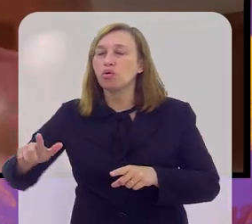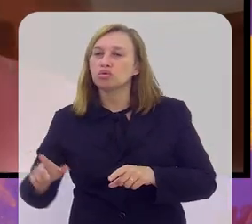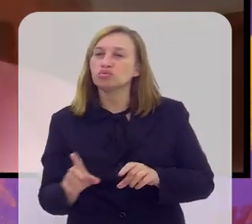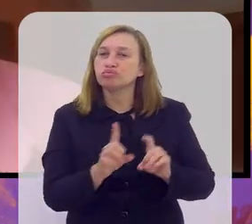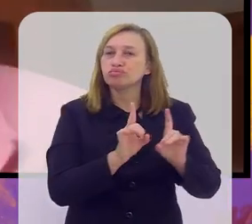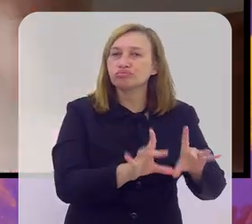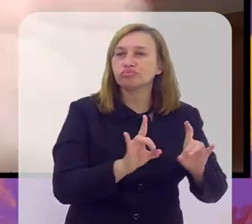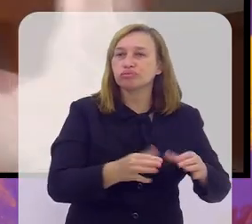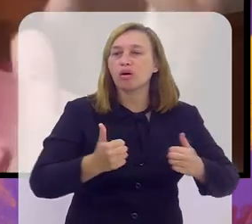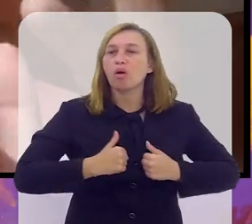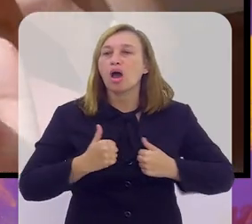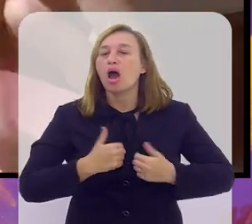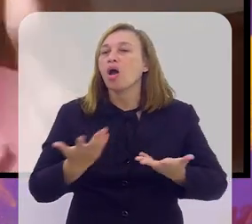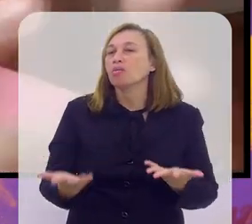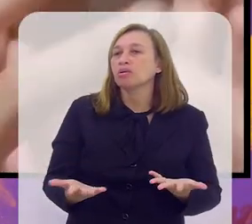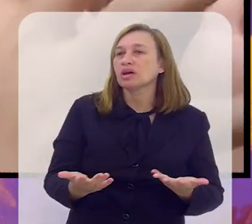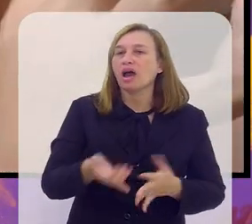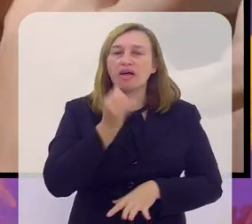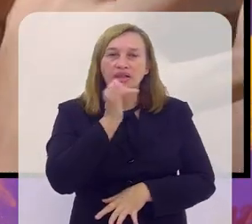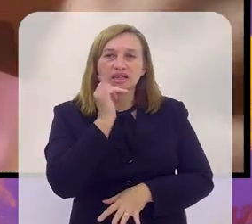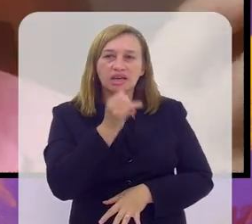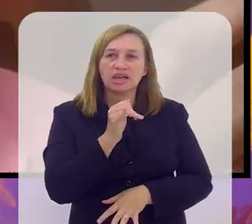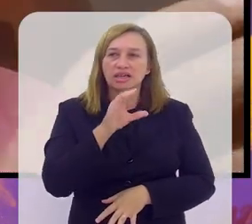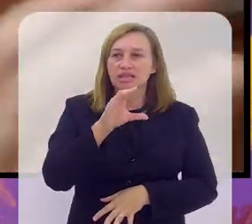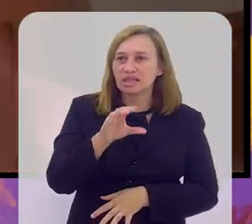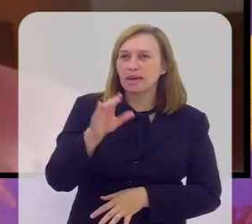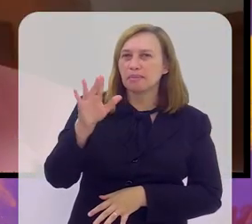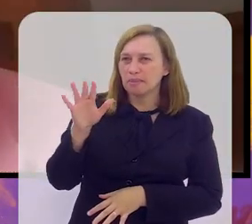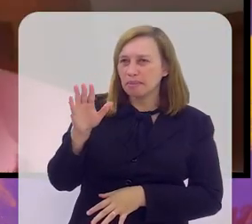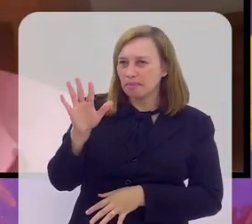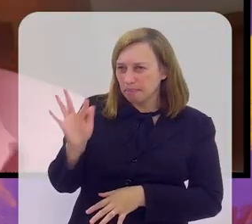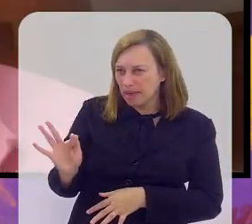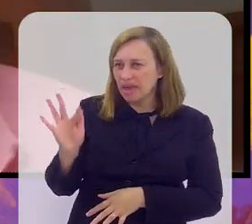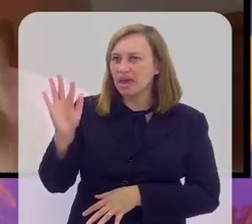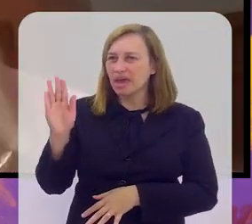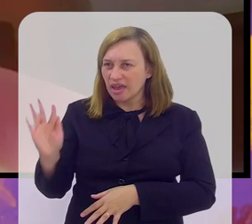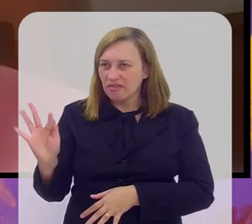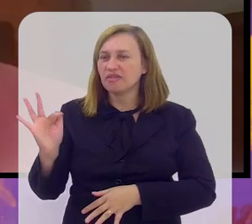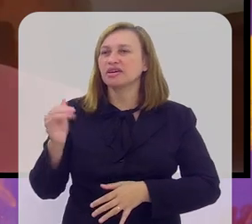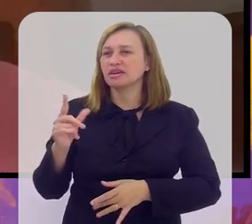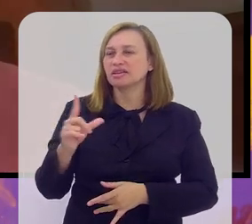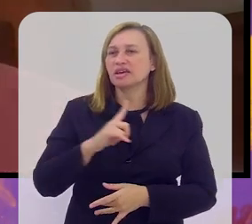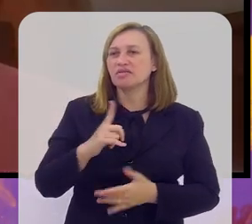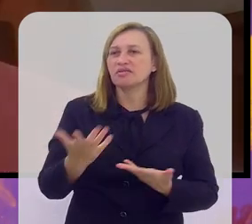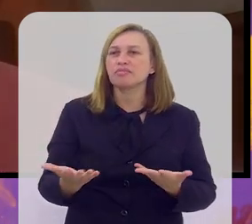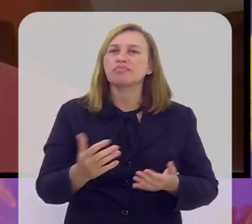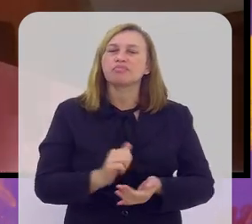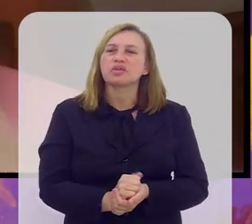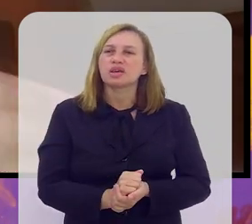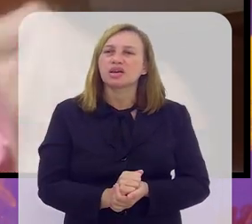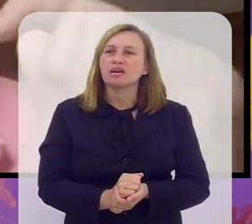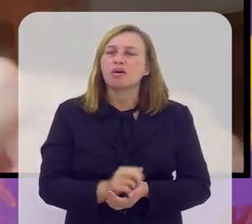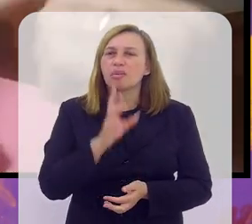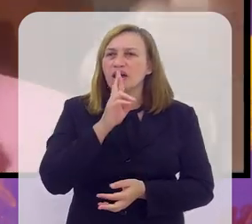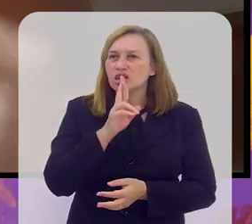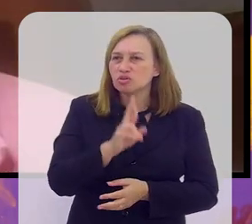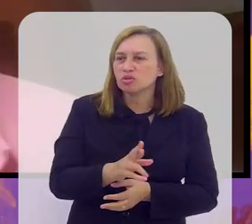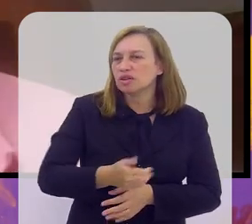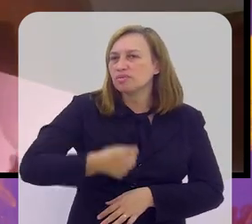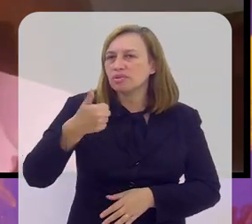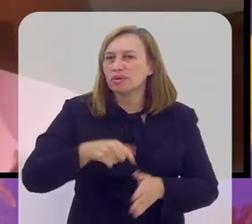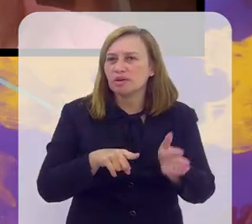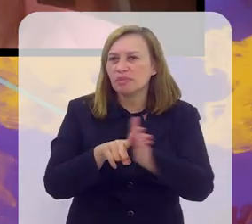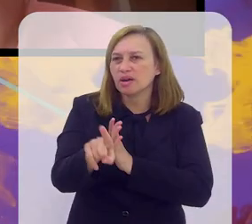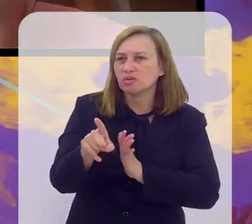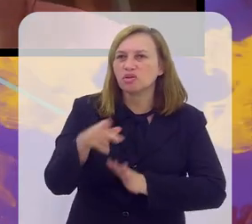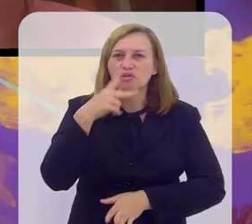orador. Então, por enquanto, a narrativa que a CBF trouxe, ela está comprada pela opinião pública. Mas, para responder a sua primeira